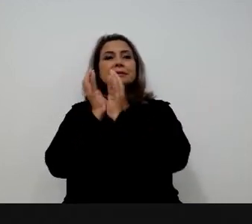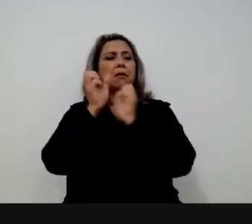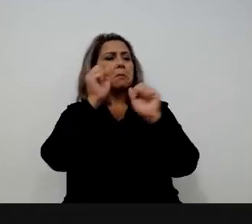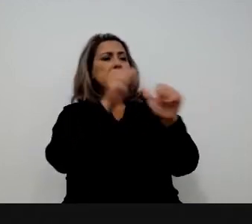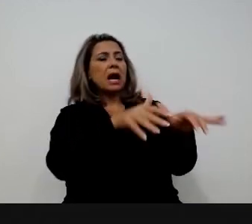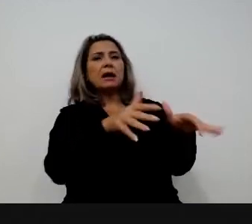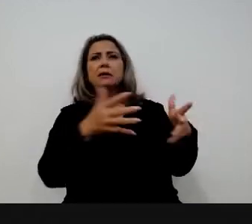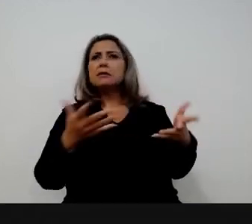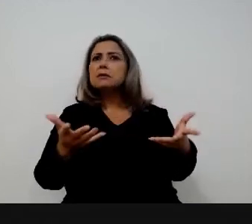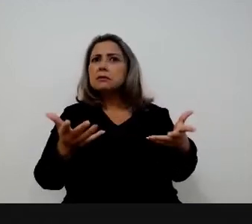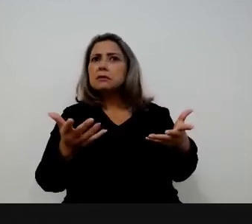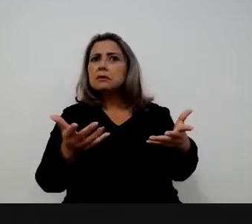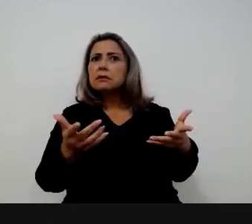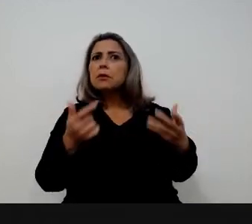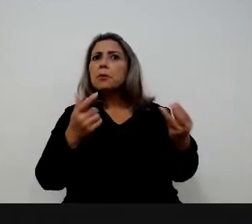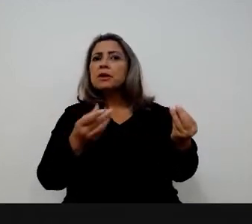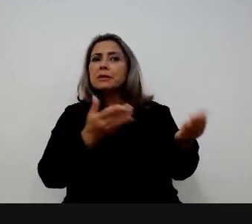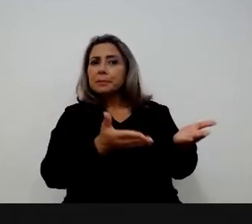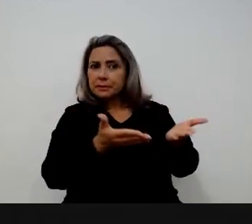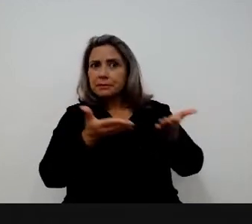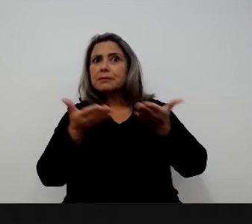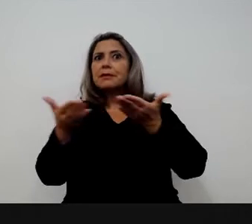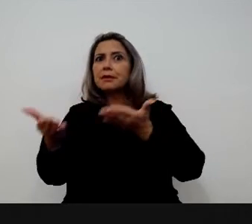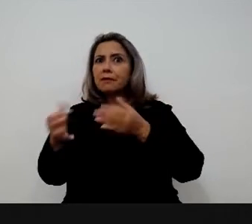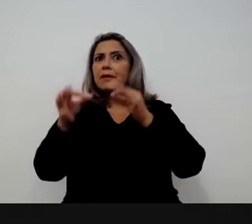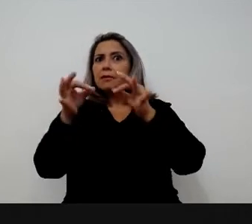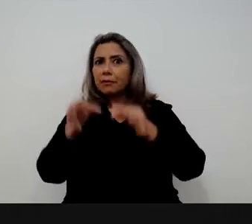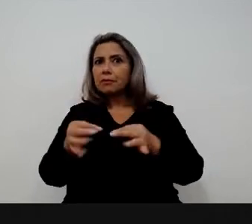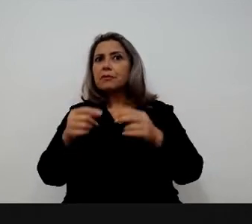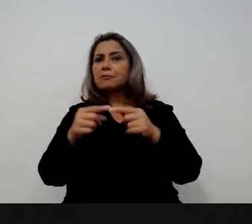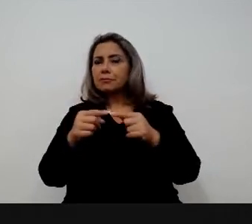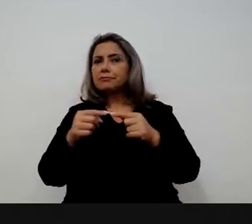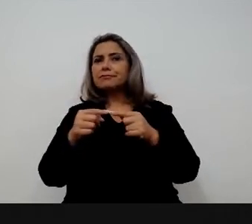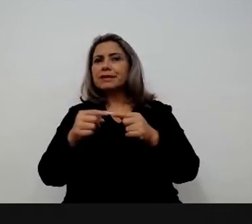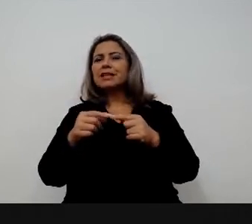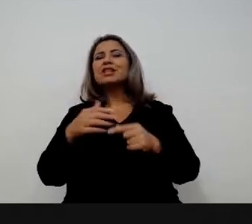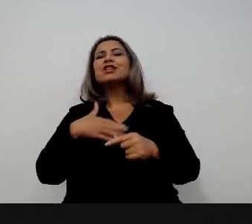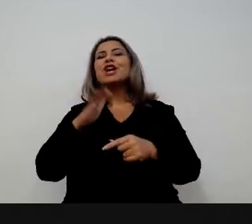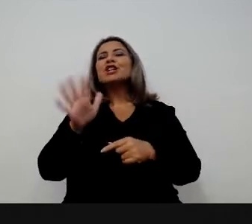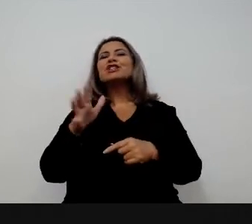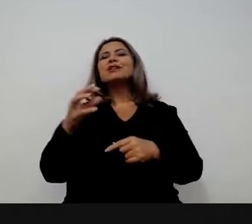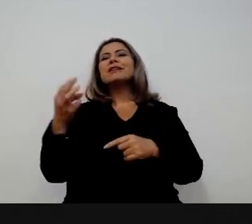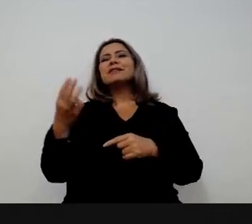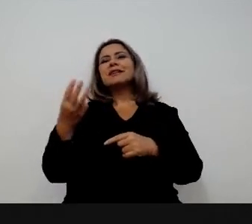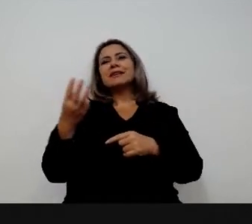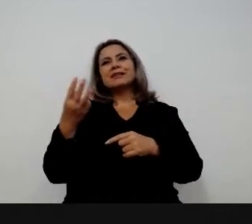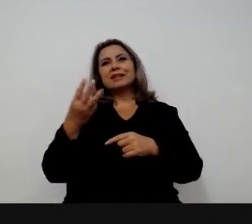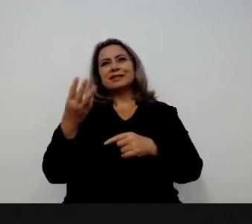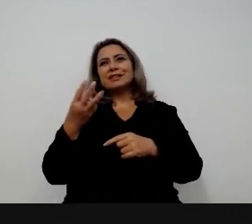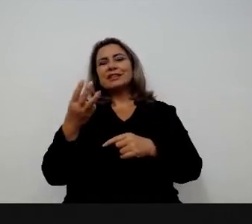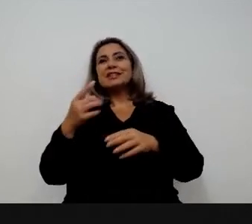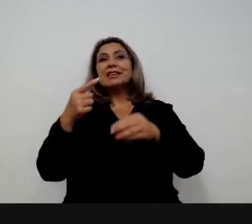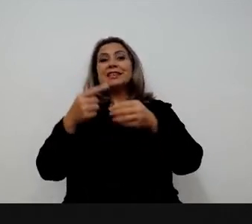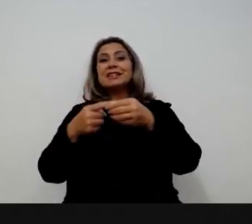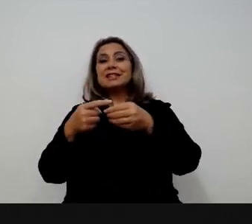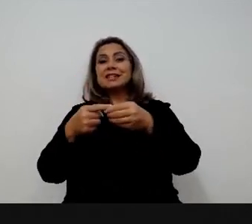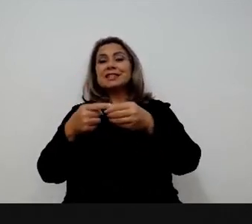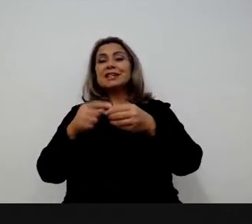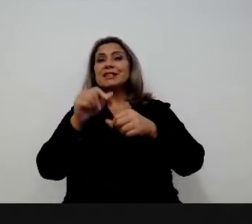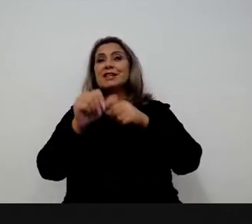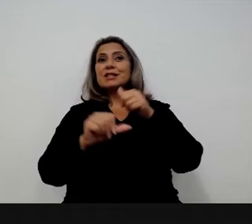mais eficiente para conseguir chegar até o aterro? Então, gente já fez três, já está na nossa terceira chamada do Cidades que Transformam, são